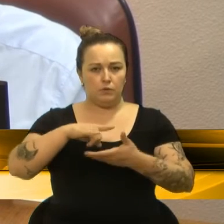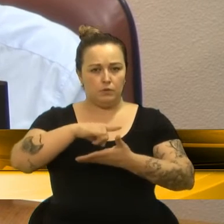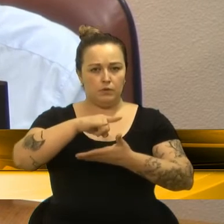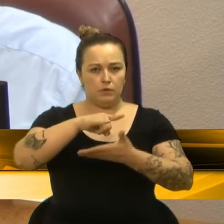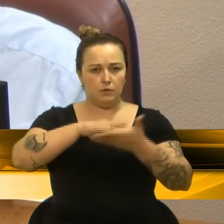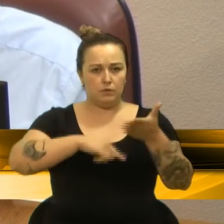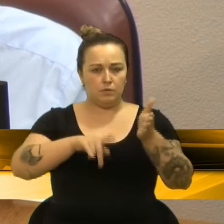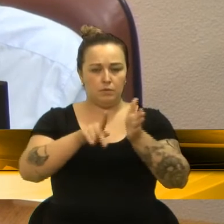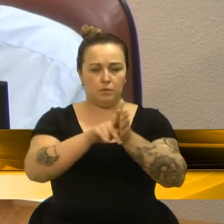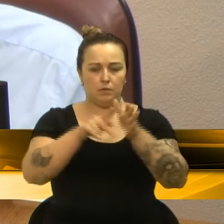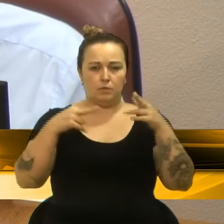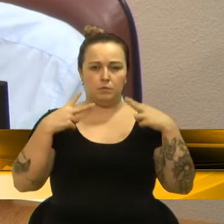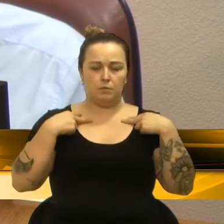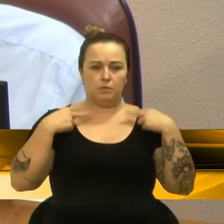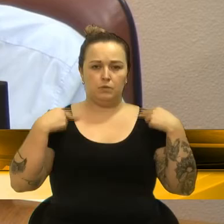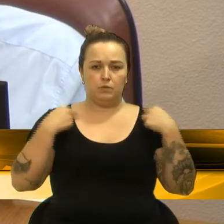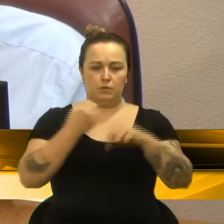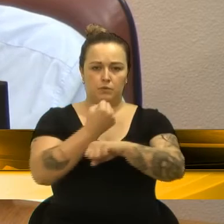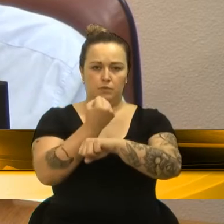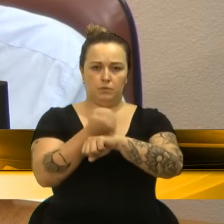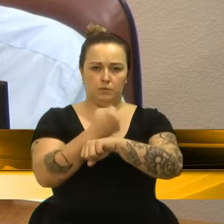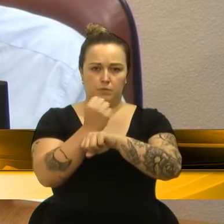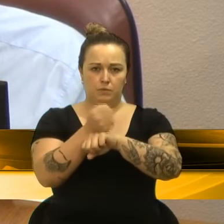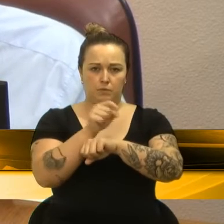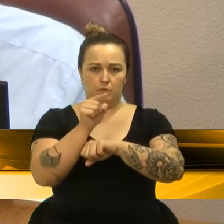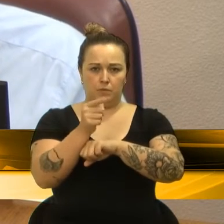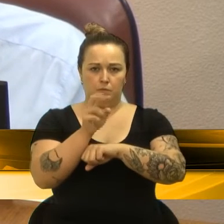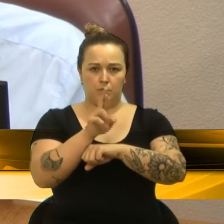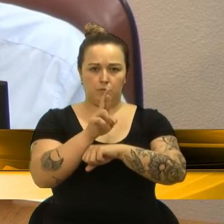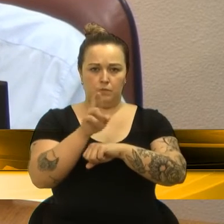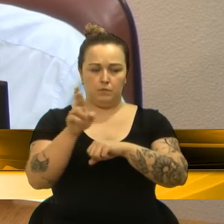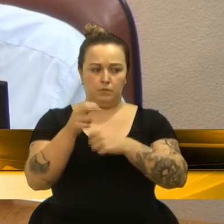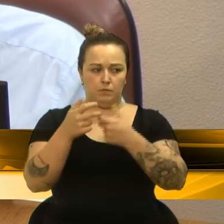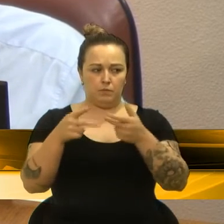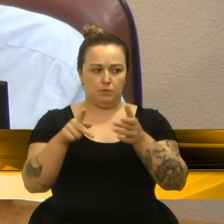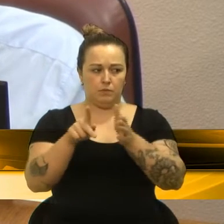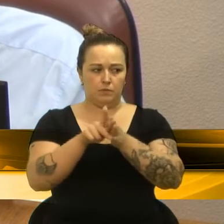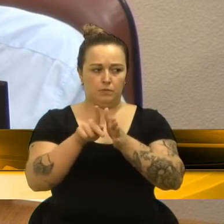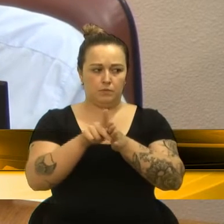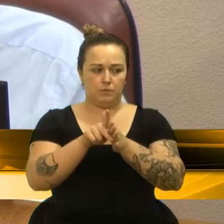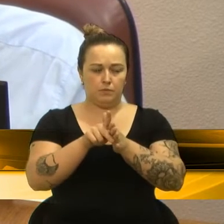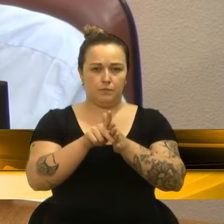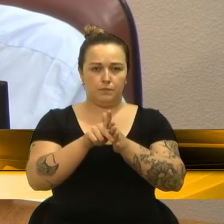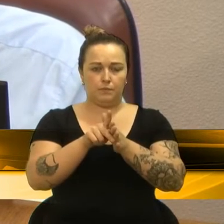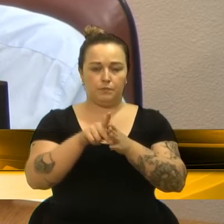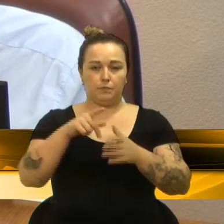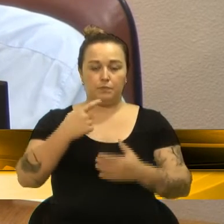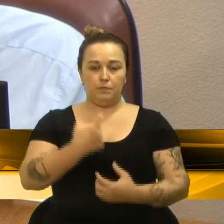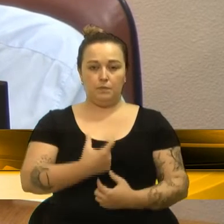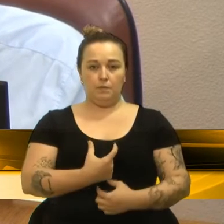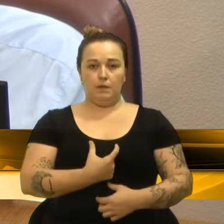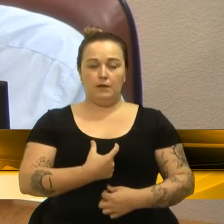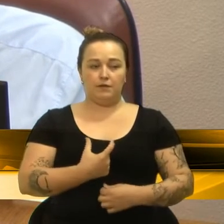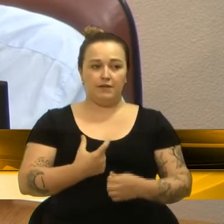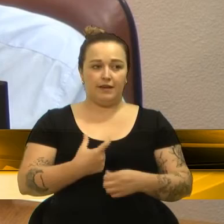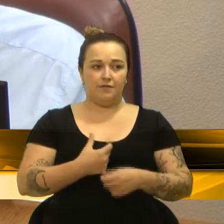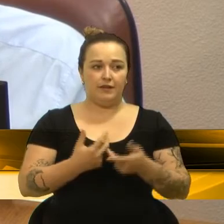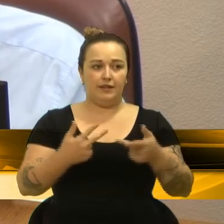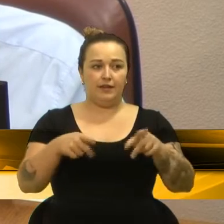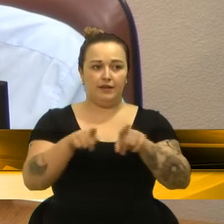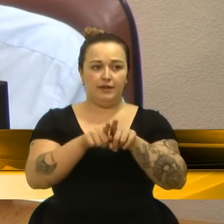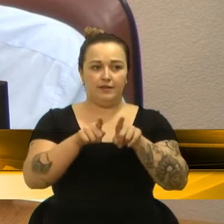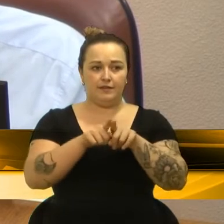motoristas de ambulância 1.000, identificação dos funcionários, crachás 4.449